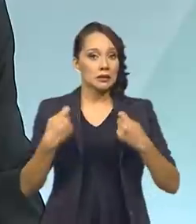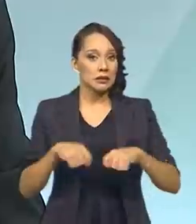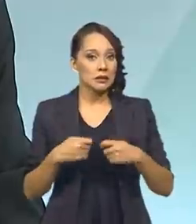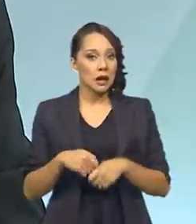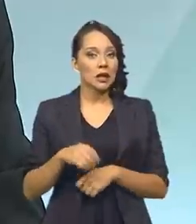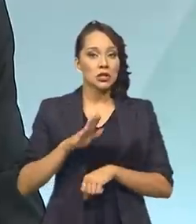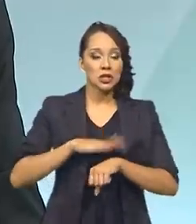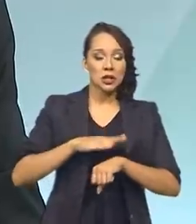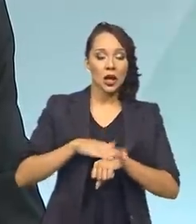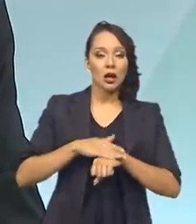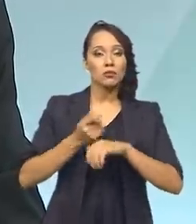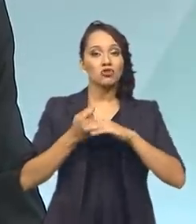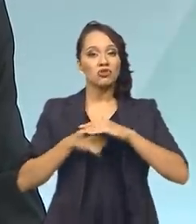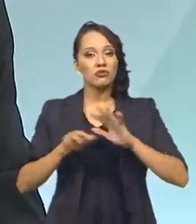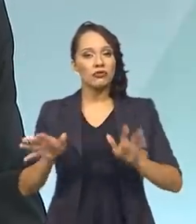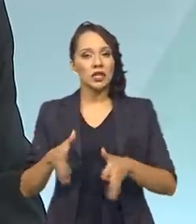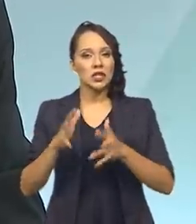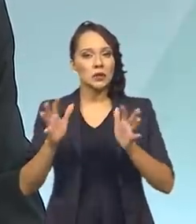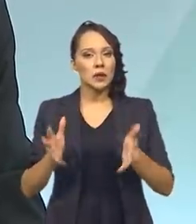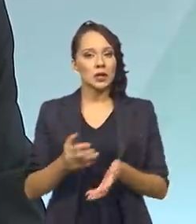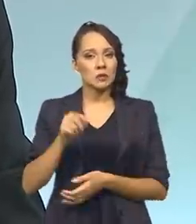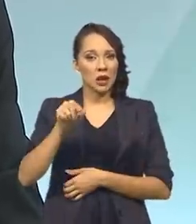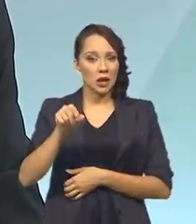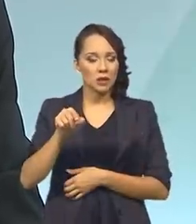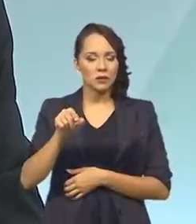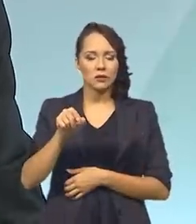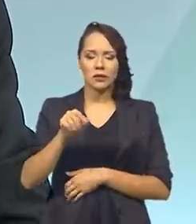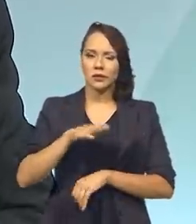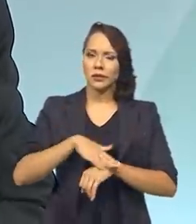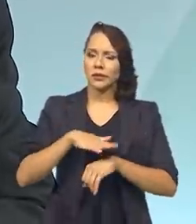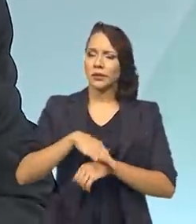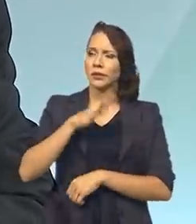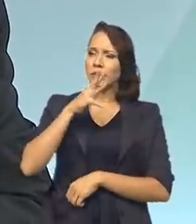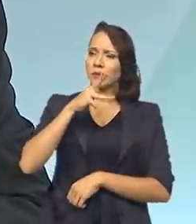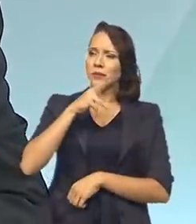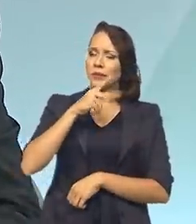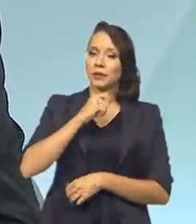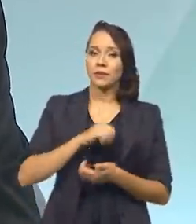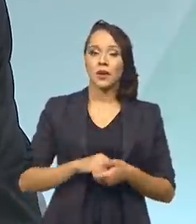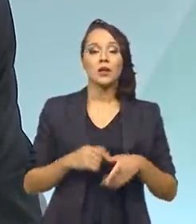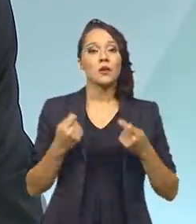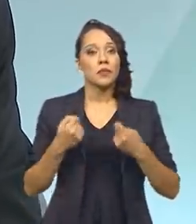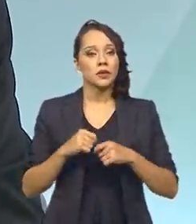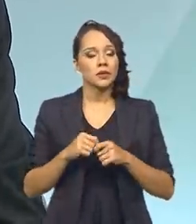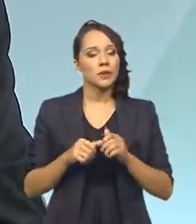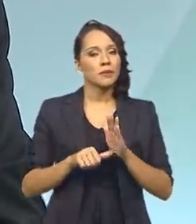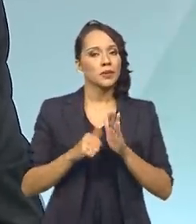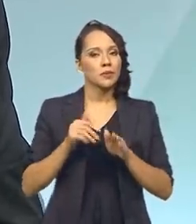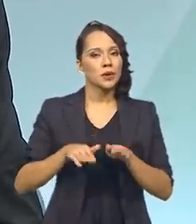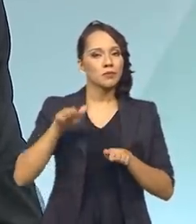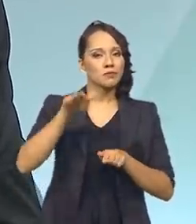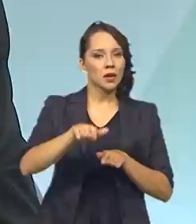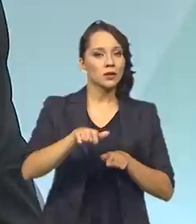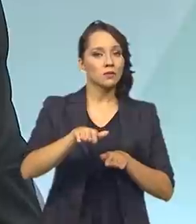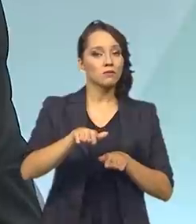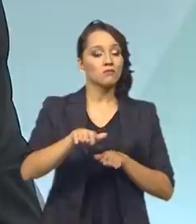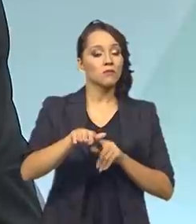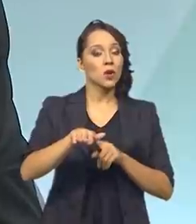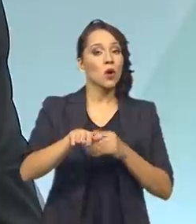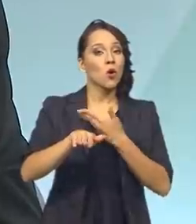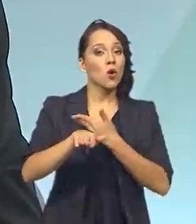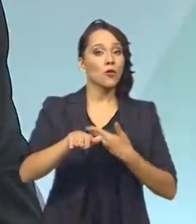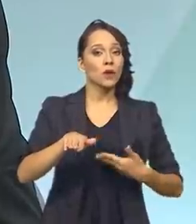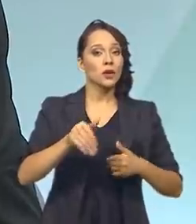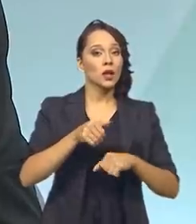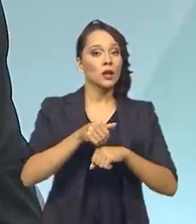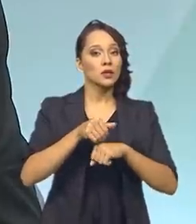de tempo, de investimento para que isso ocorra é gigantesco. Então, mas temos que dar o primeiro passo. O governo está lançando o primeiro